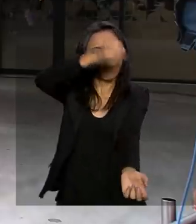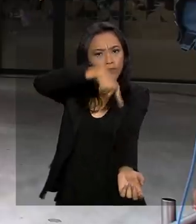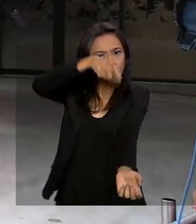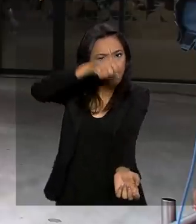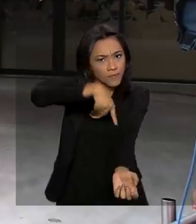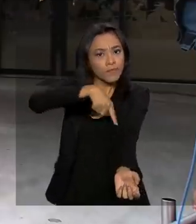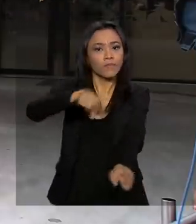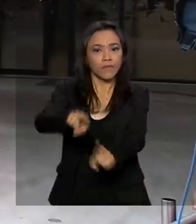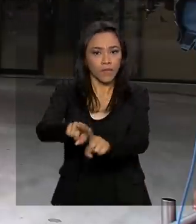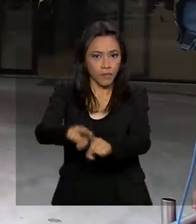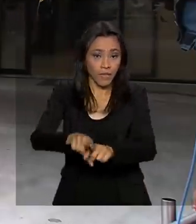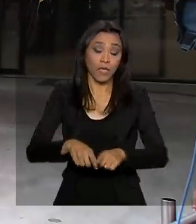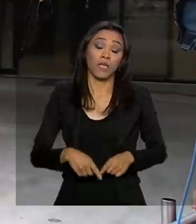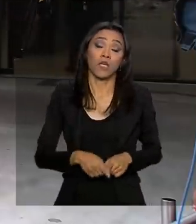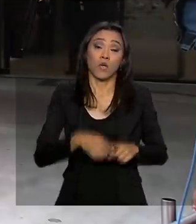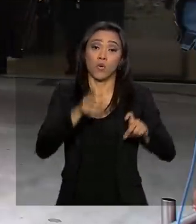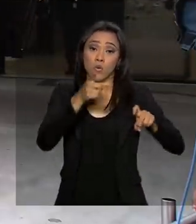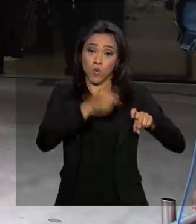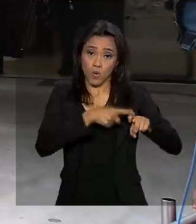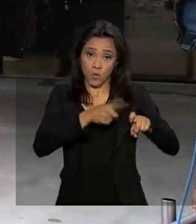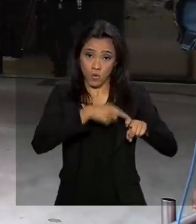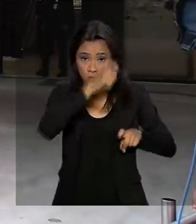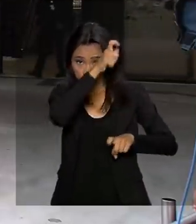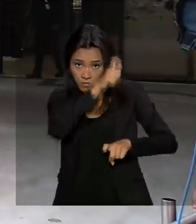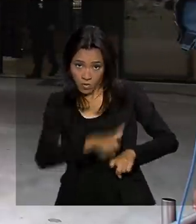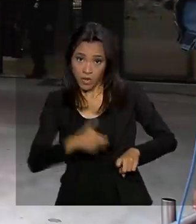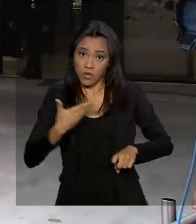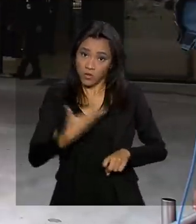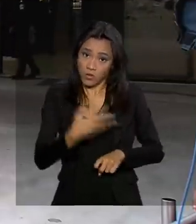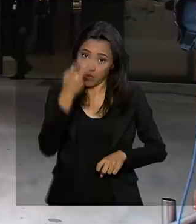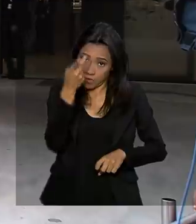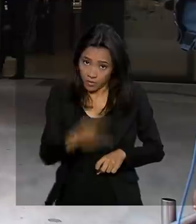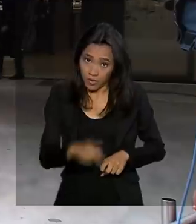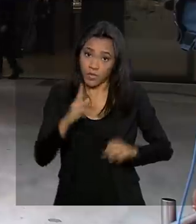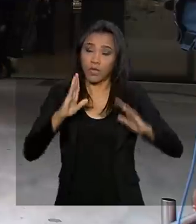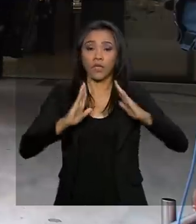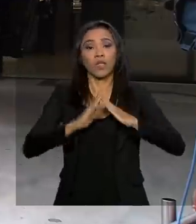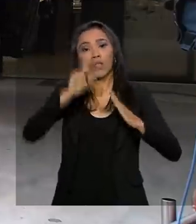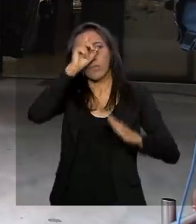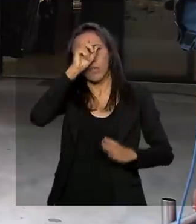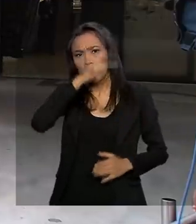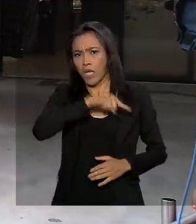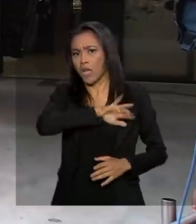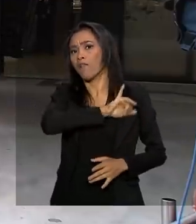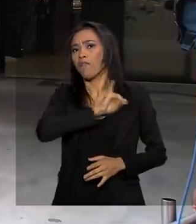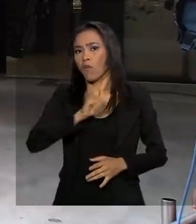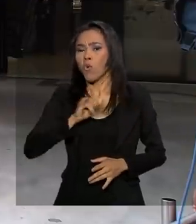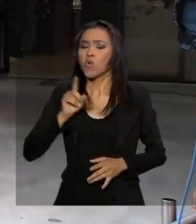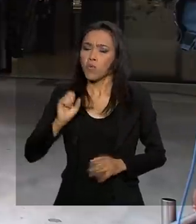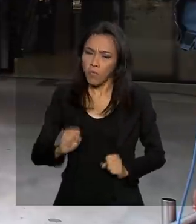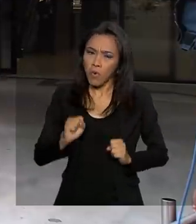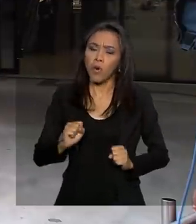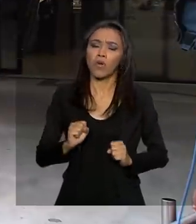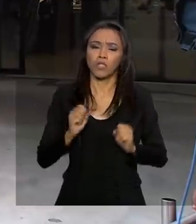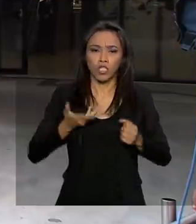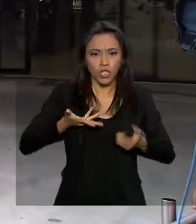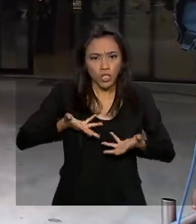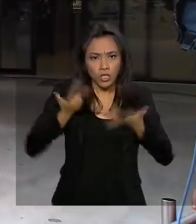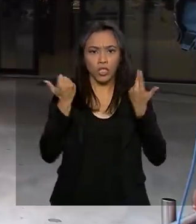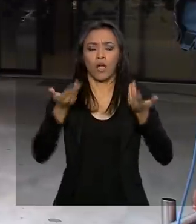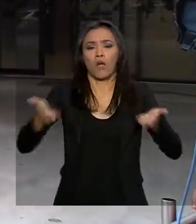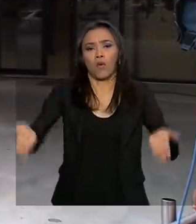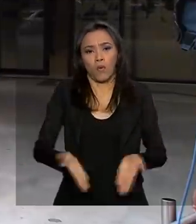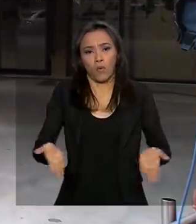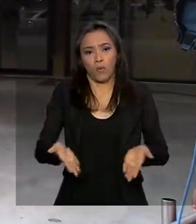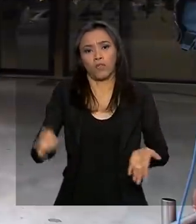cirurgião-chefe que atende o presidente aqui do Hospital Vila Nova Estar informou que esta sonda pode ser retirada ainda hoje pela